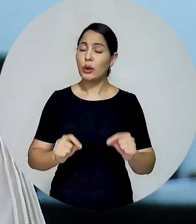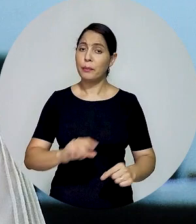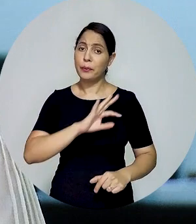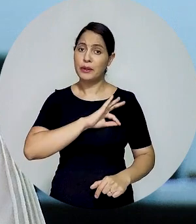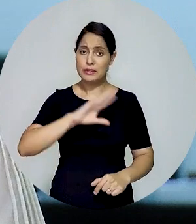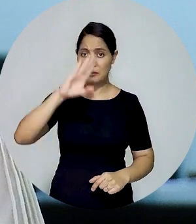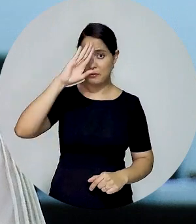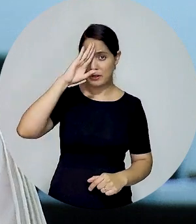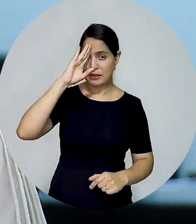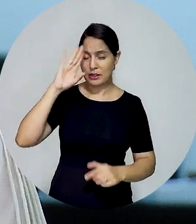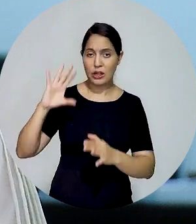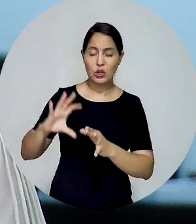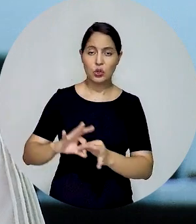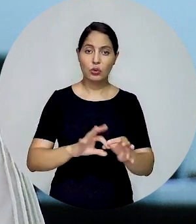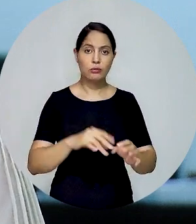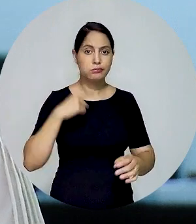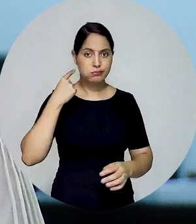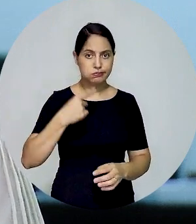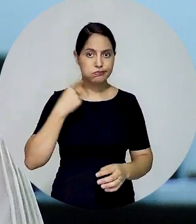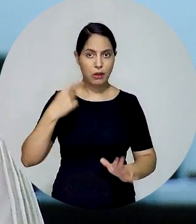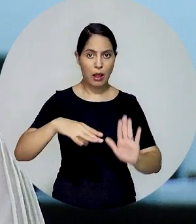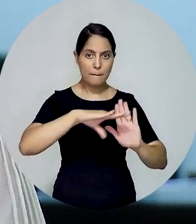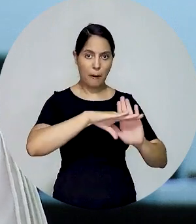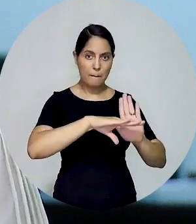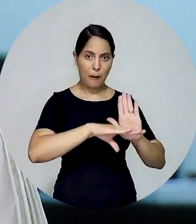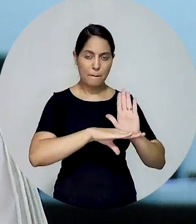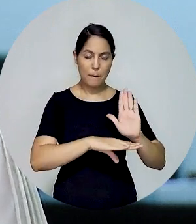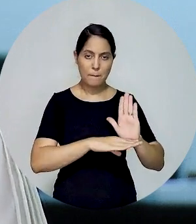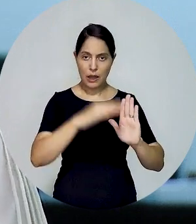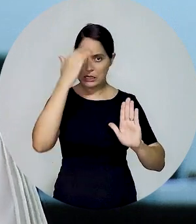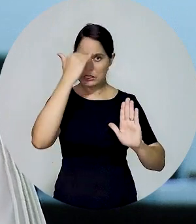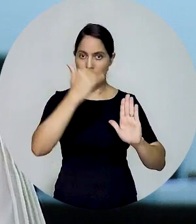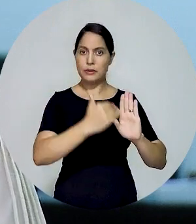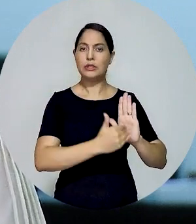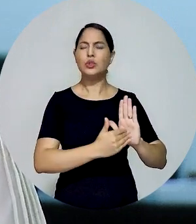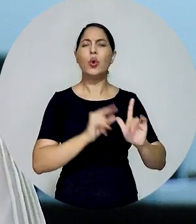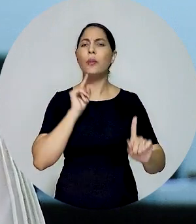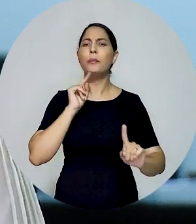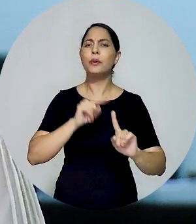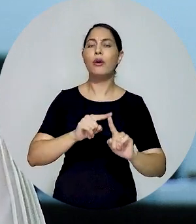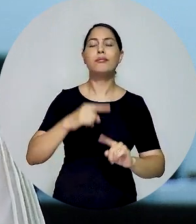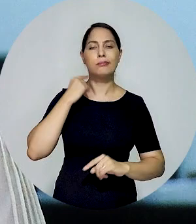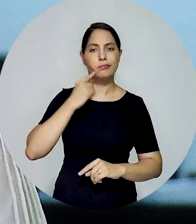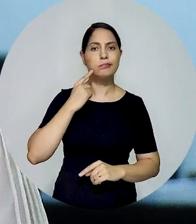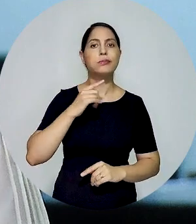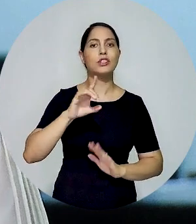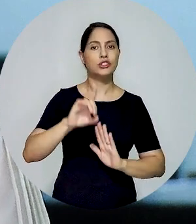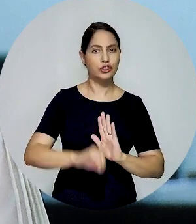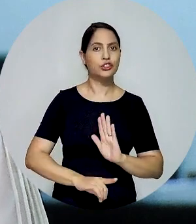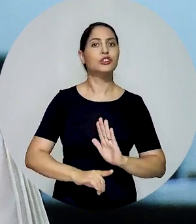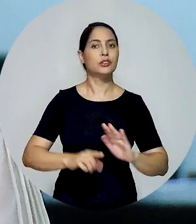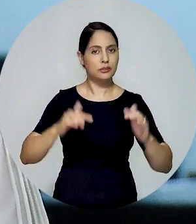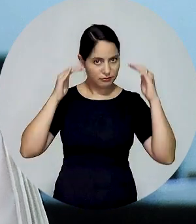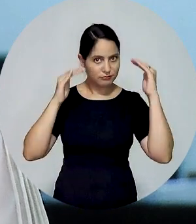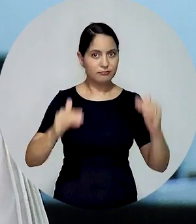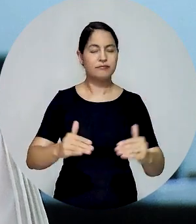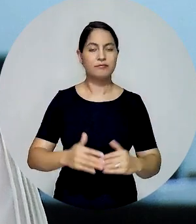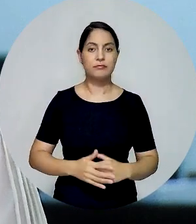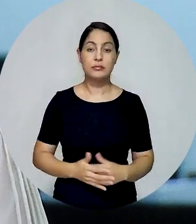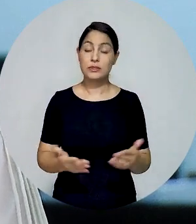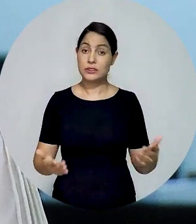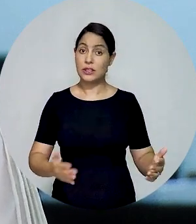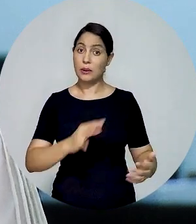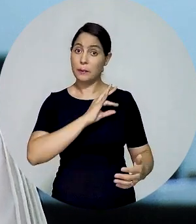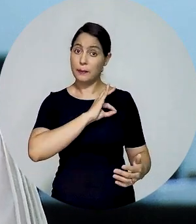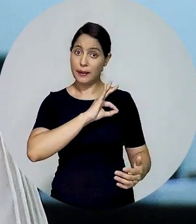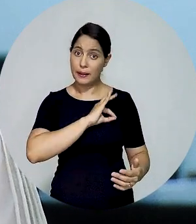procedimentos nas atuações que envolvam advogados, respeitando as prerrogativas da advocacia. O memorando com as orientações